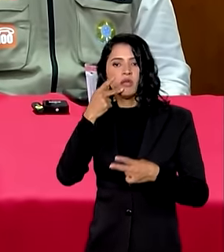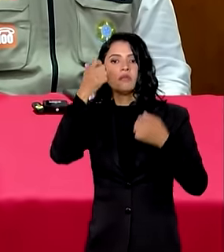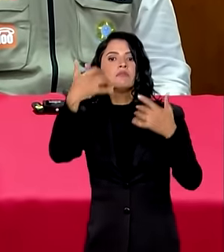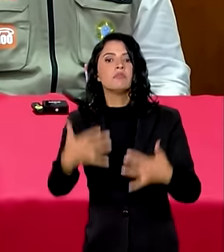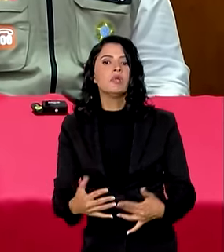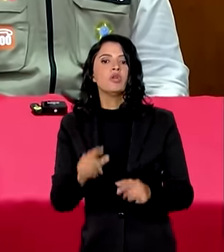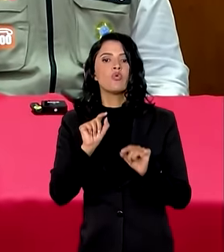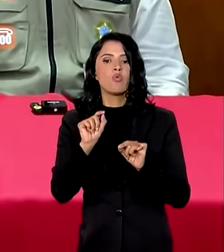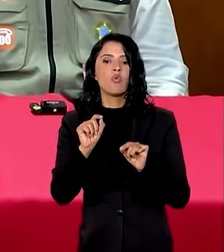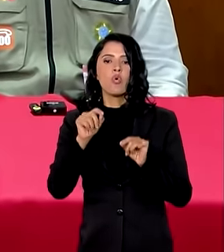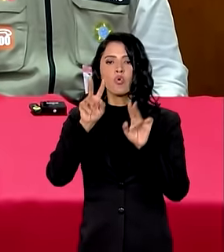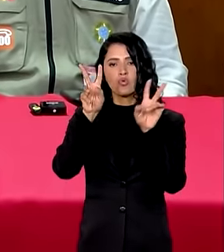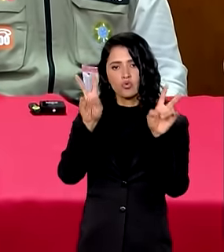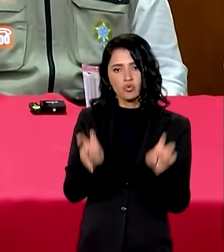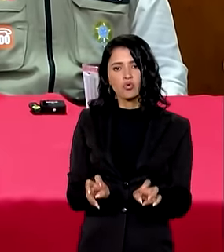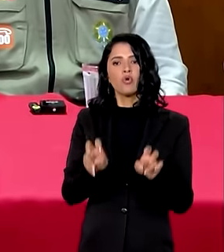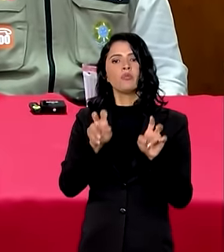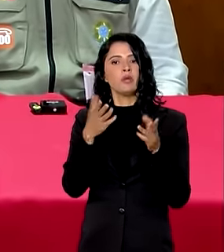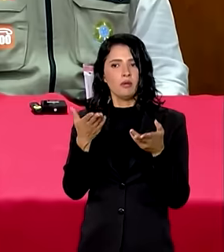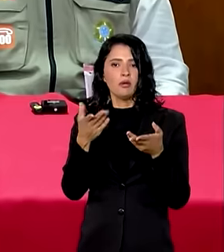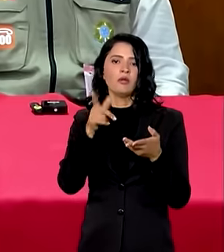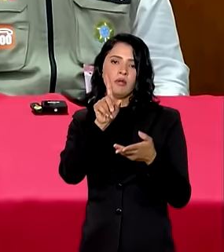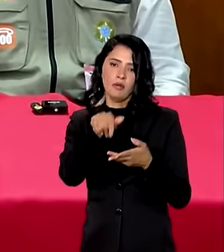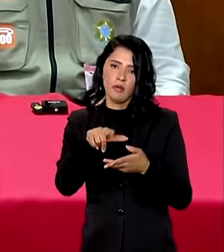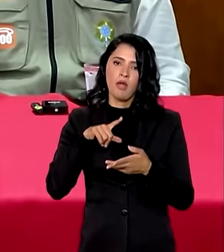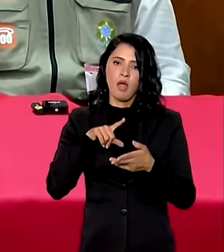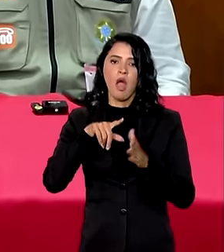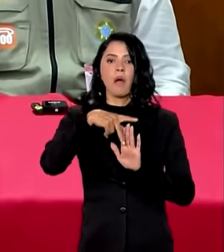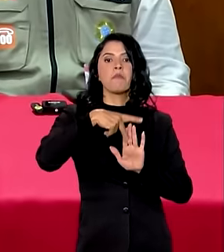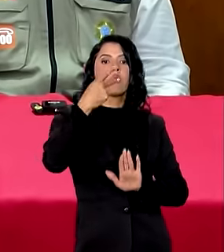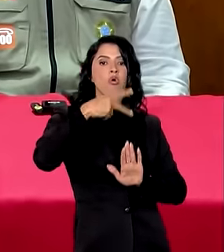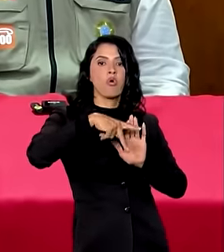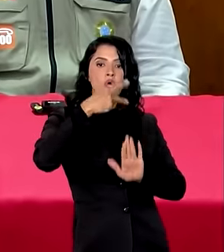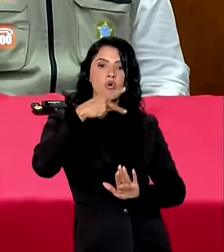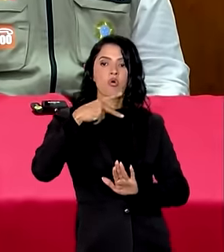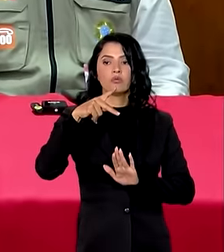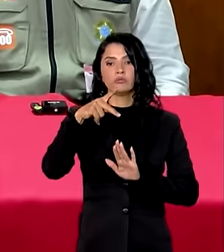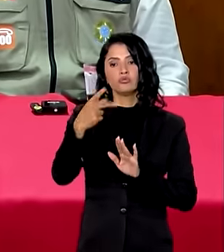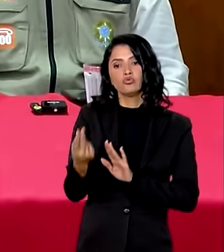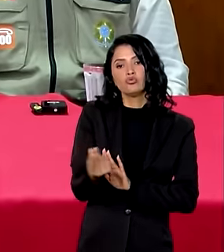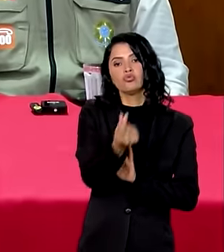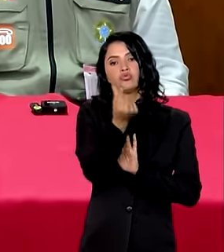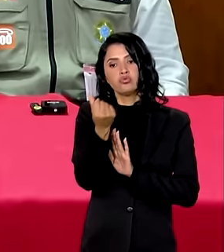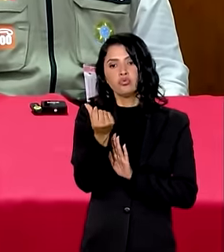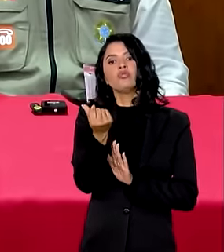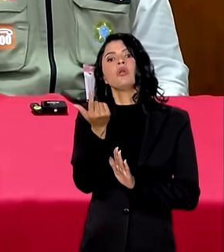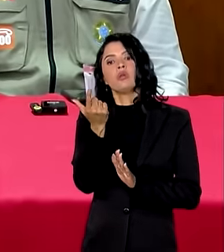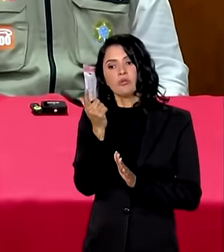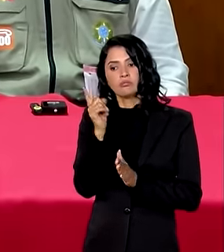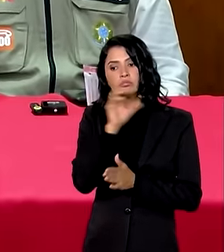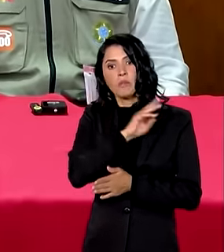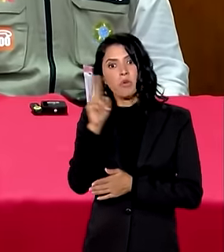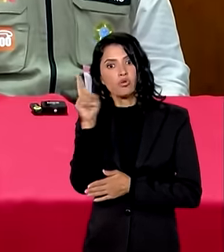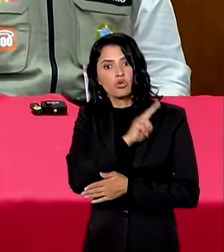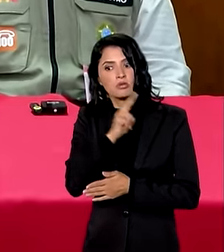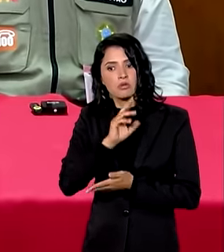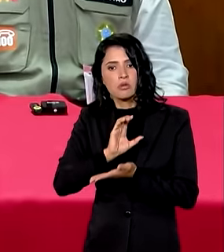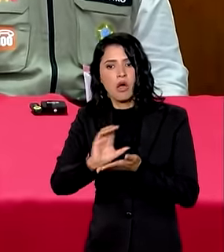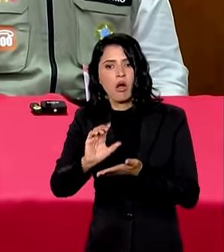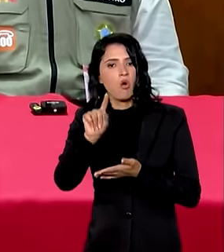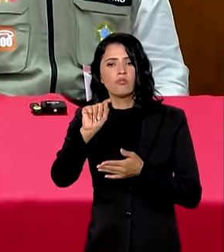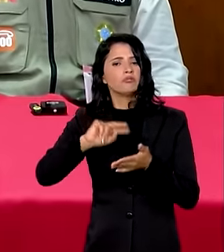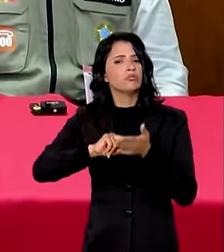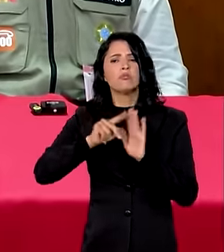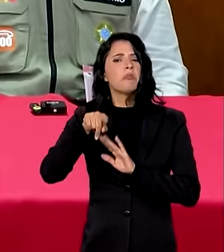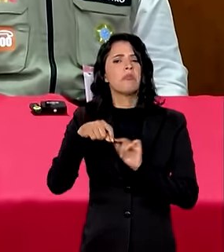sobre o tema relativo à portaria dos recursos emergenciais, e o que ela